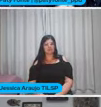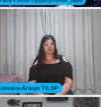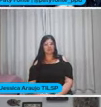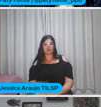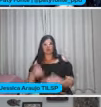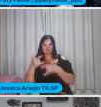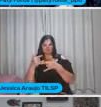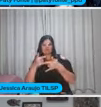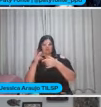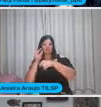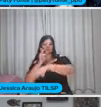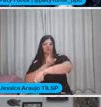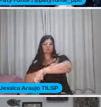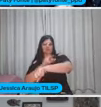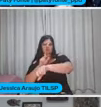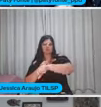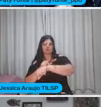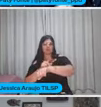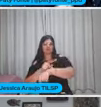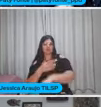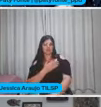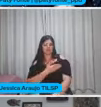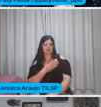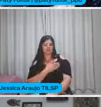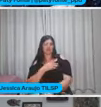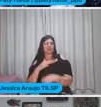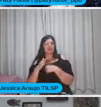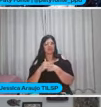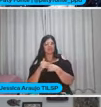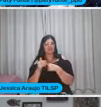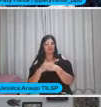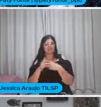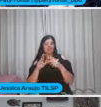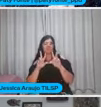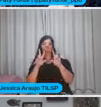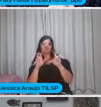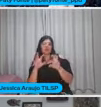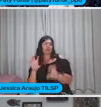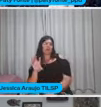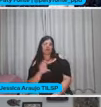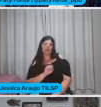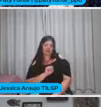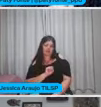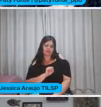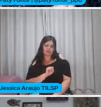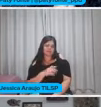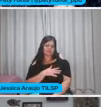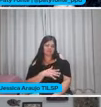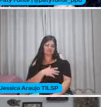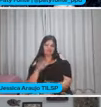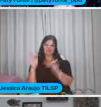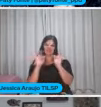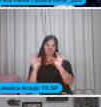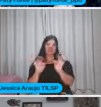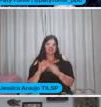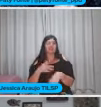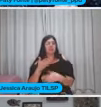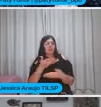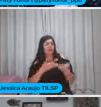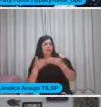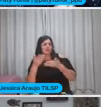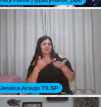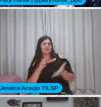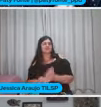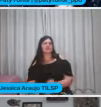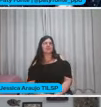live Pelo amor Primeiro que você também É uma amiga querida Segundo que é um tema Que eu adoro Então fiquei muito feliz De poder compartilhar Muito